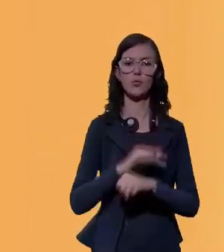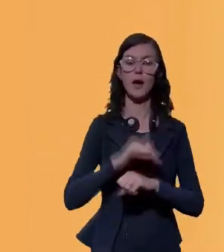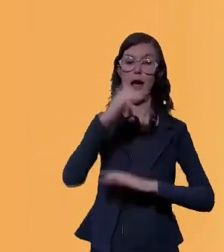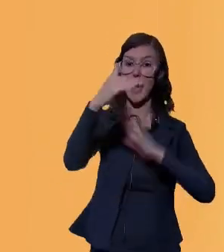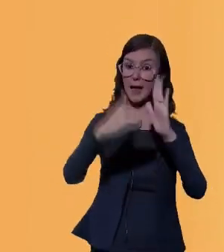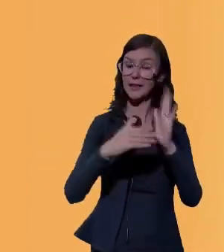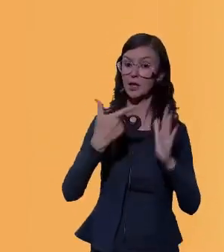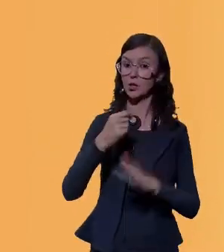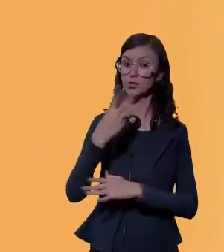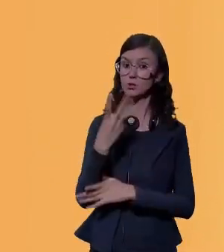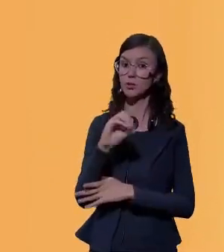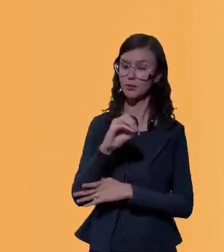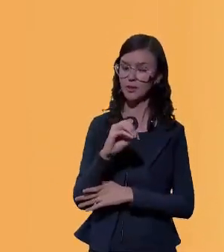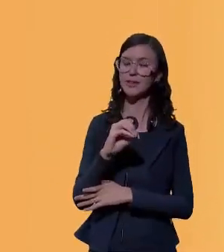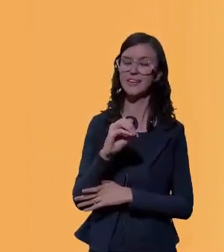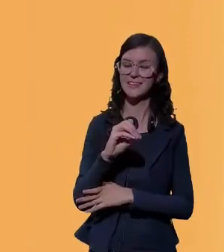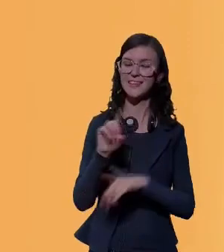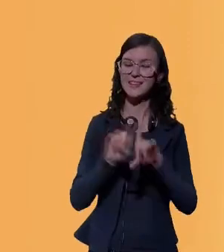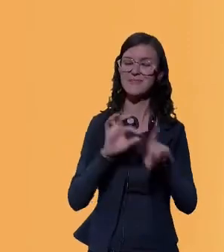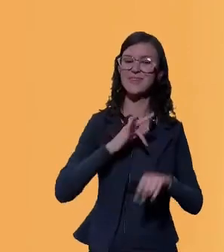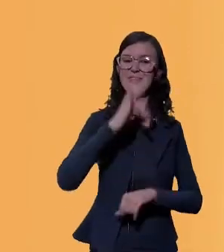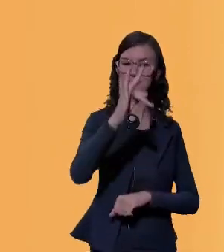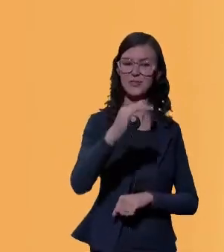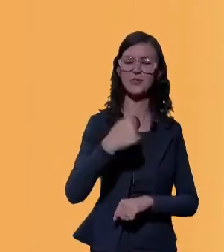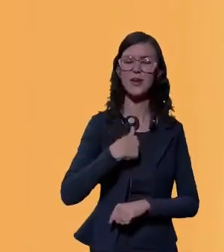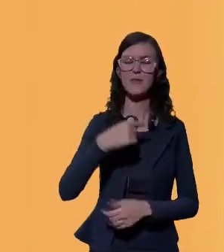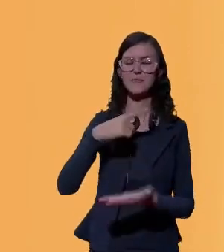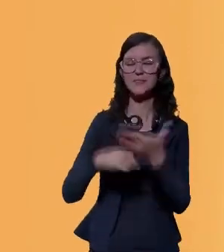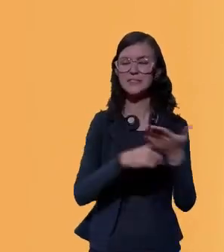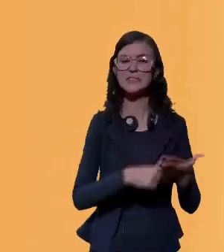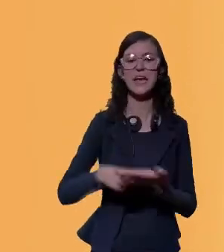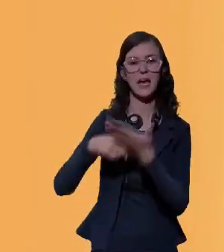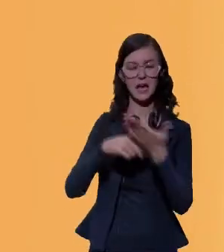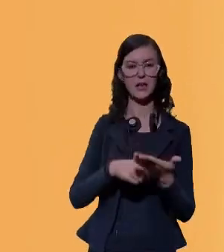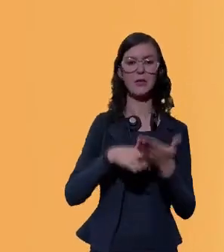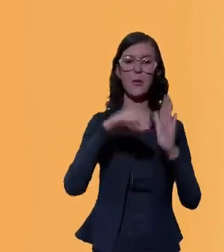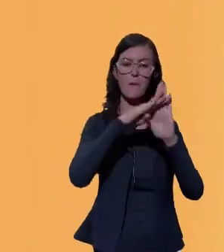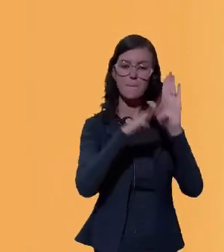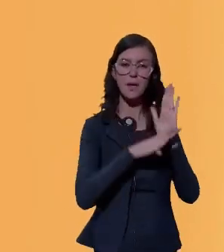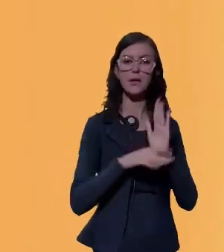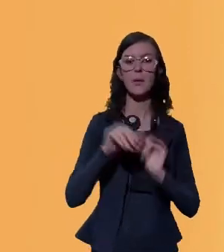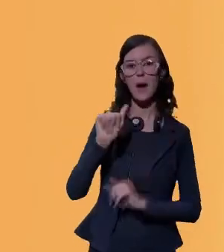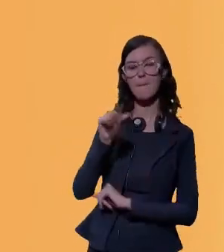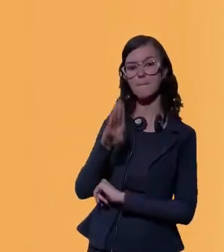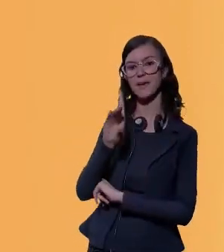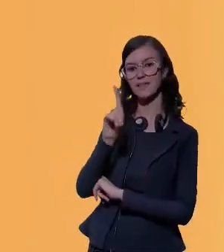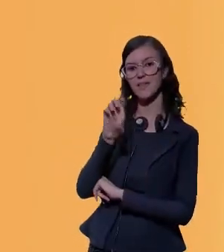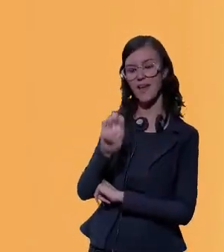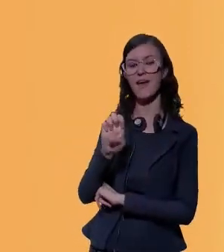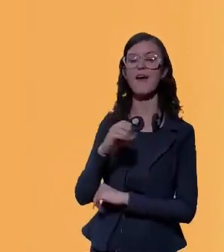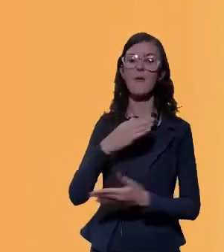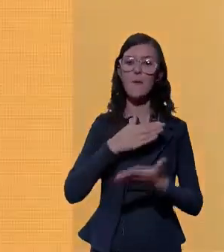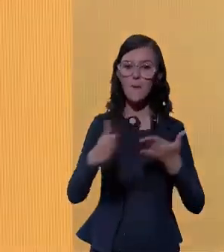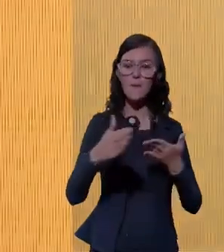2030 e além. E eu estou certa de que o plano ABDE é o início dessa transformação. Obrigada.